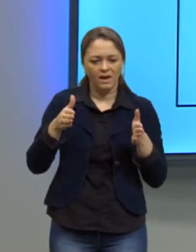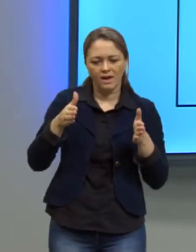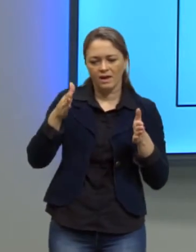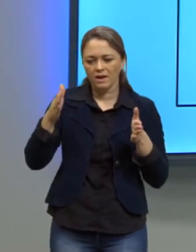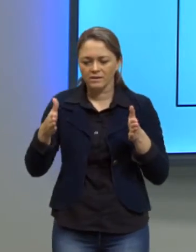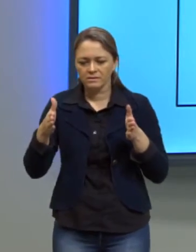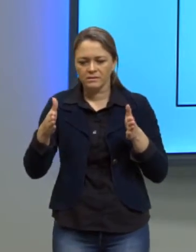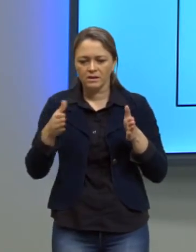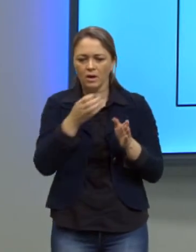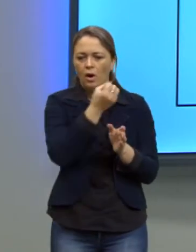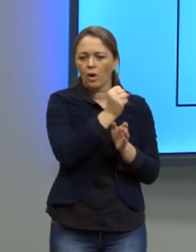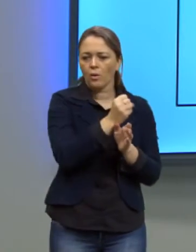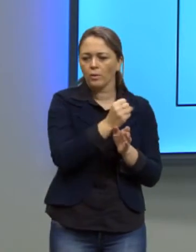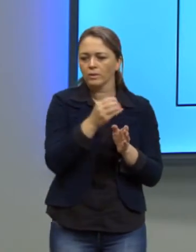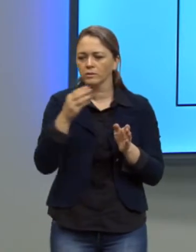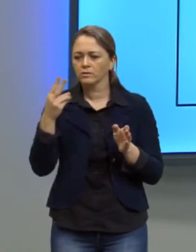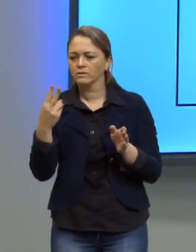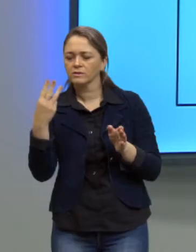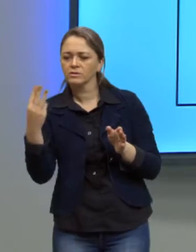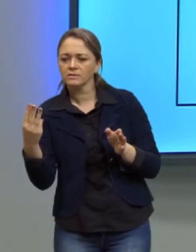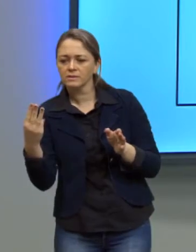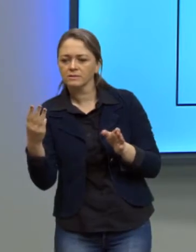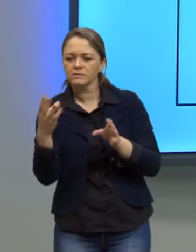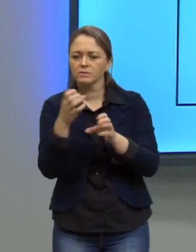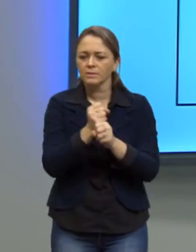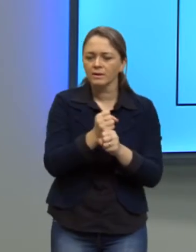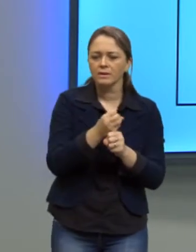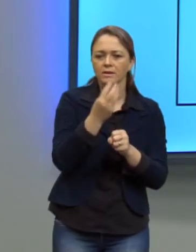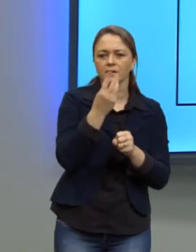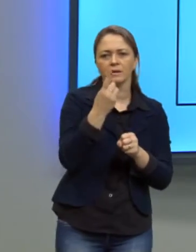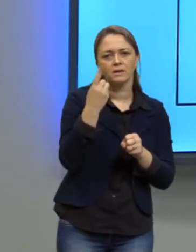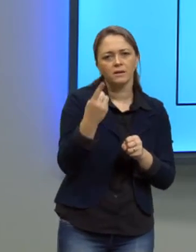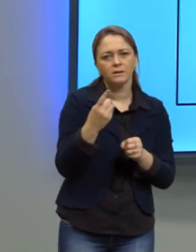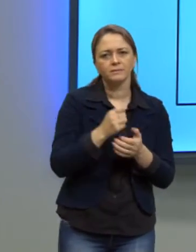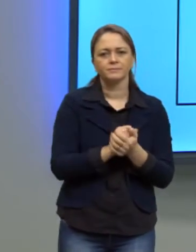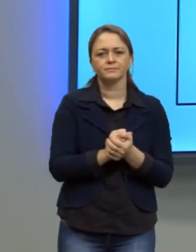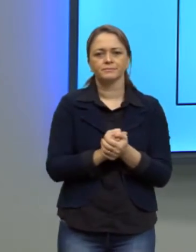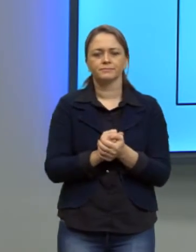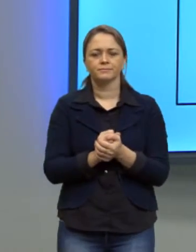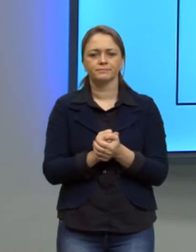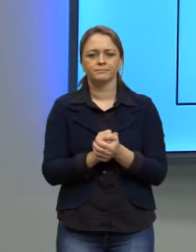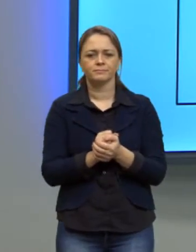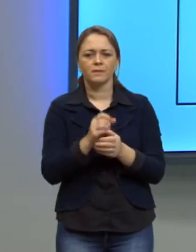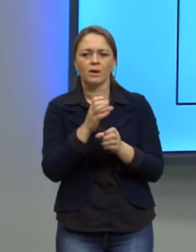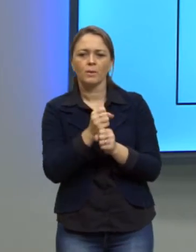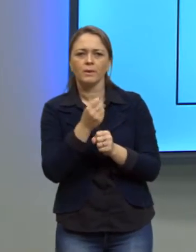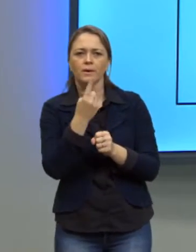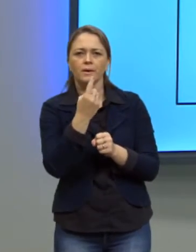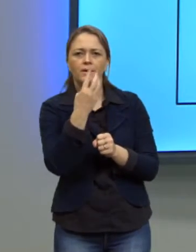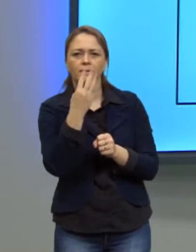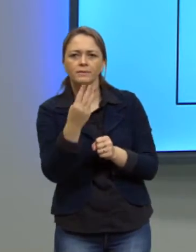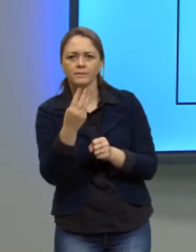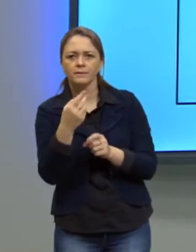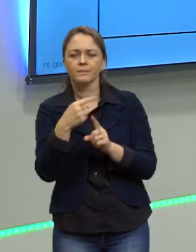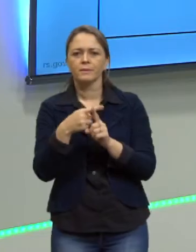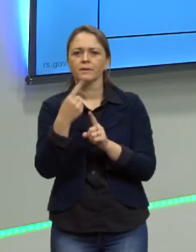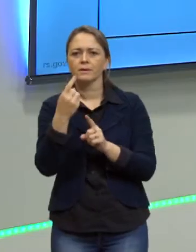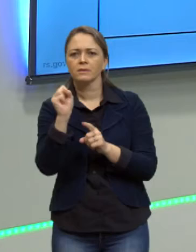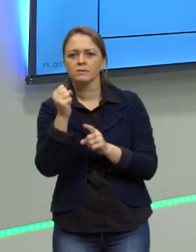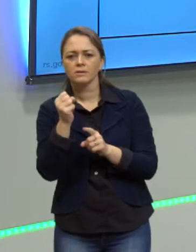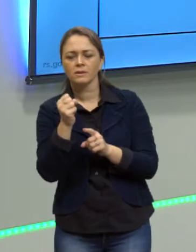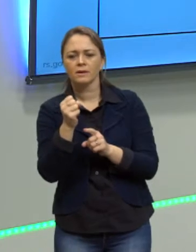8 para o 23, 31. Do 13 para o 18, 31. Ou seja, eu